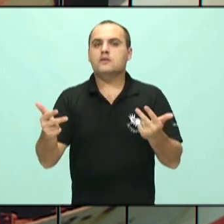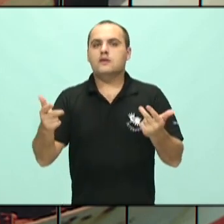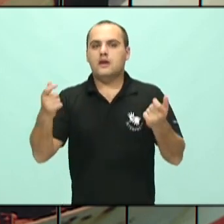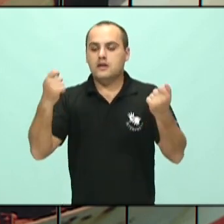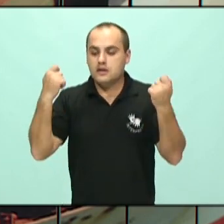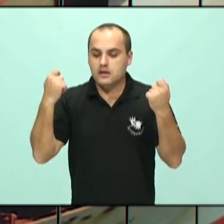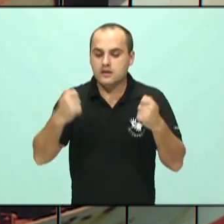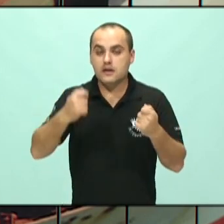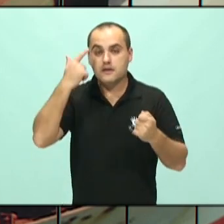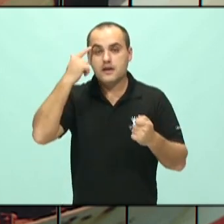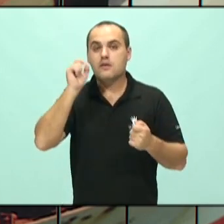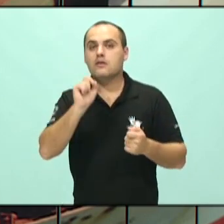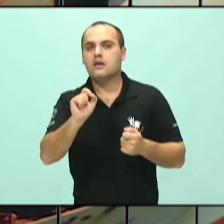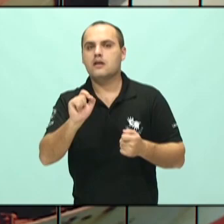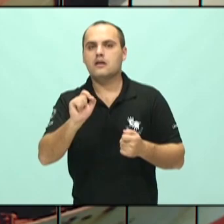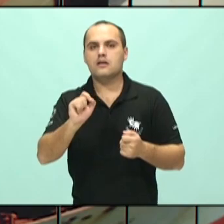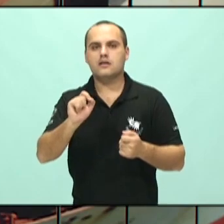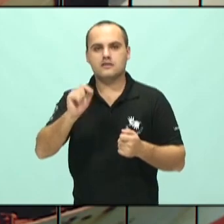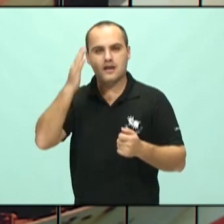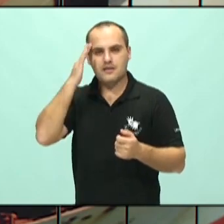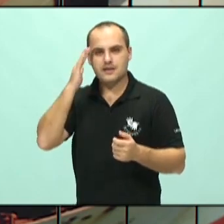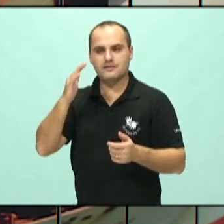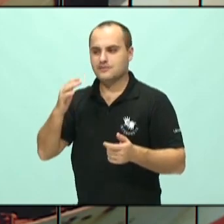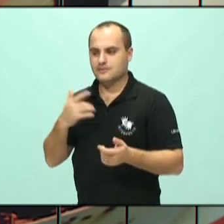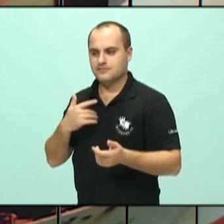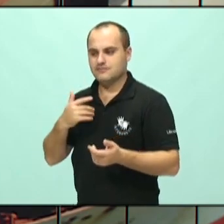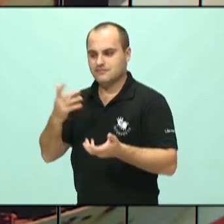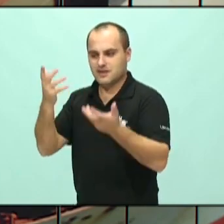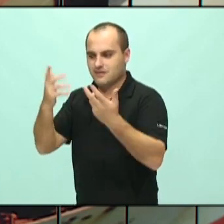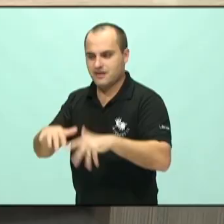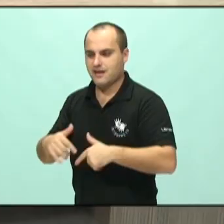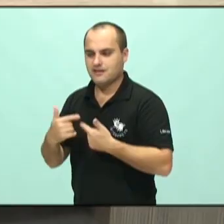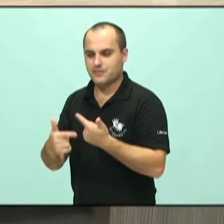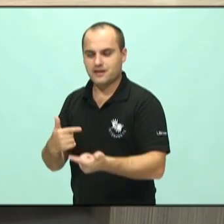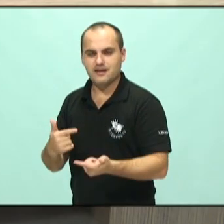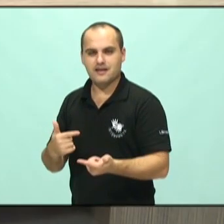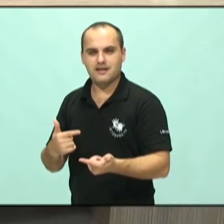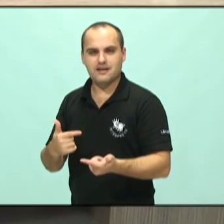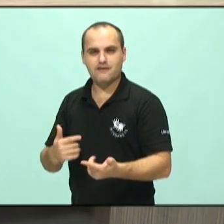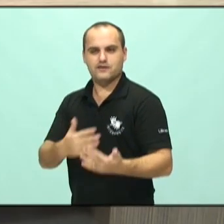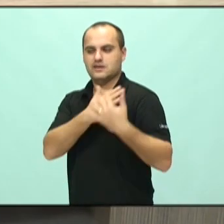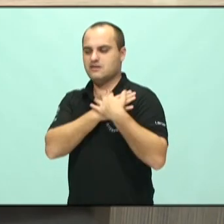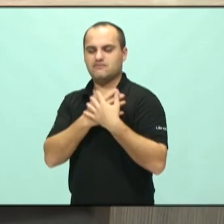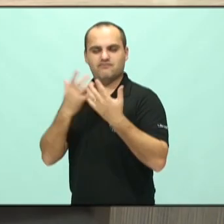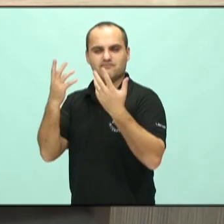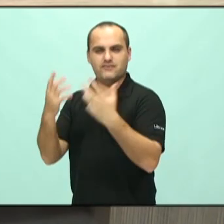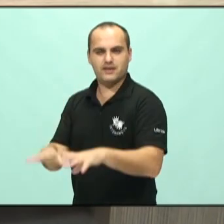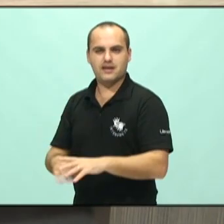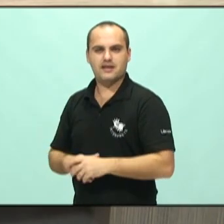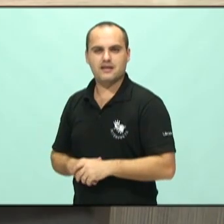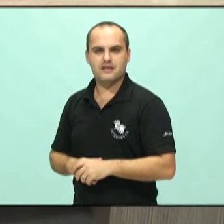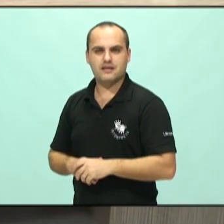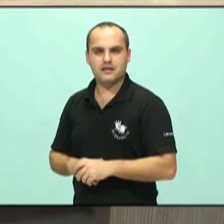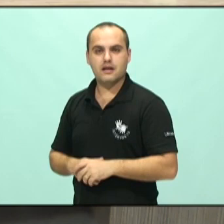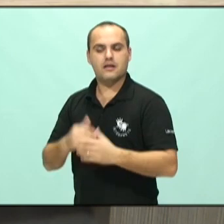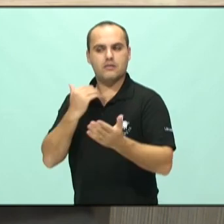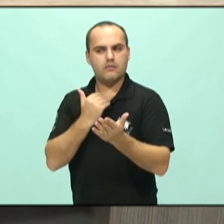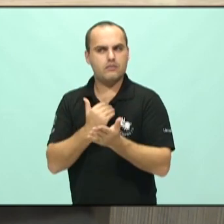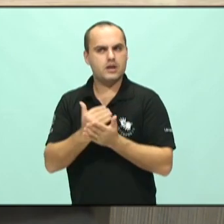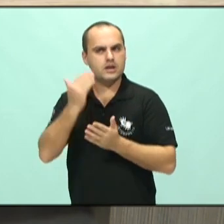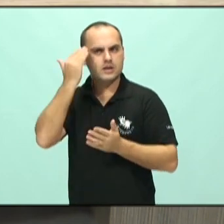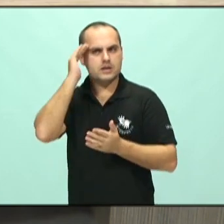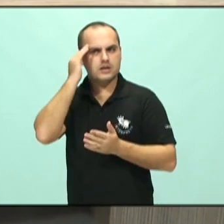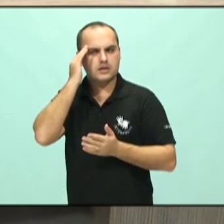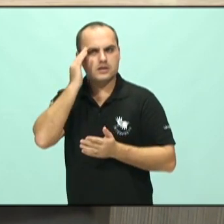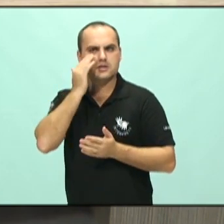tristeza está te impedindo de funcionar? Por quanto tempo ela está te impedindo de funcionar? Quando você começa a entender não só a